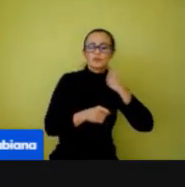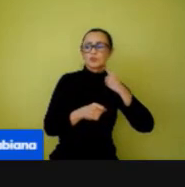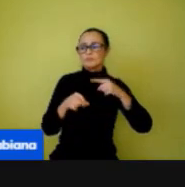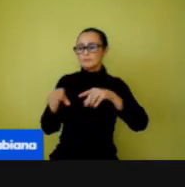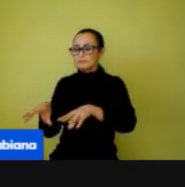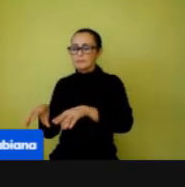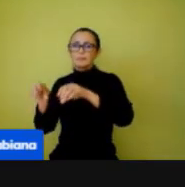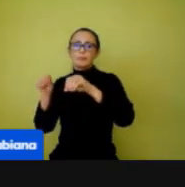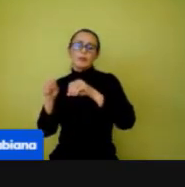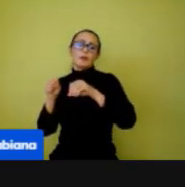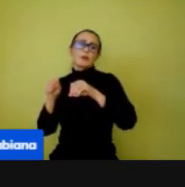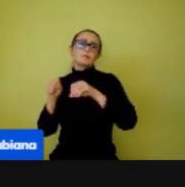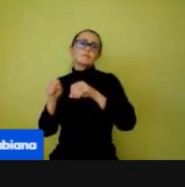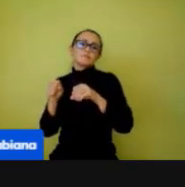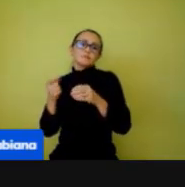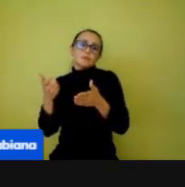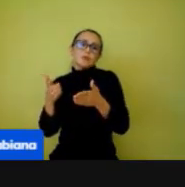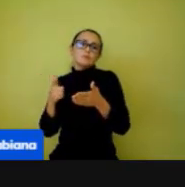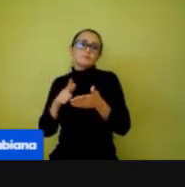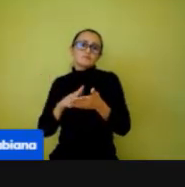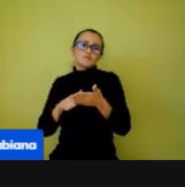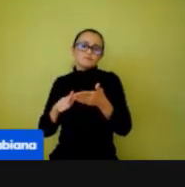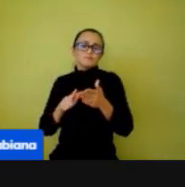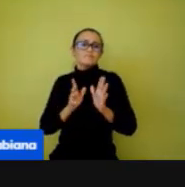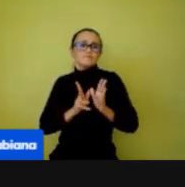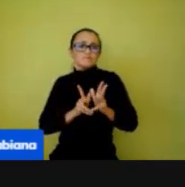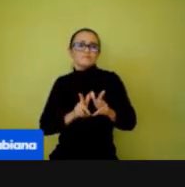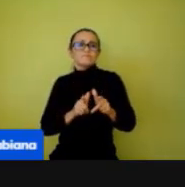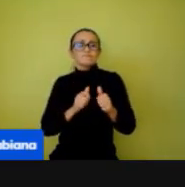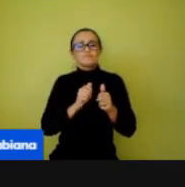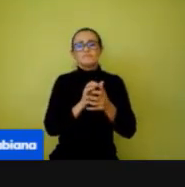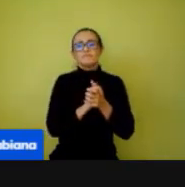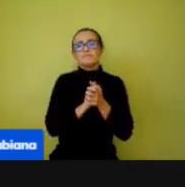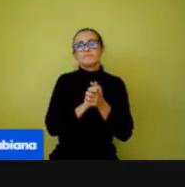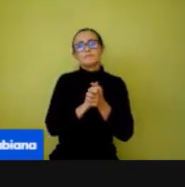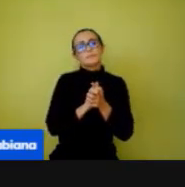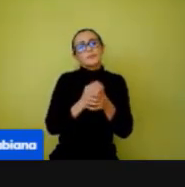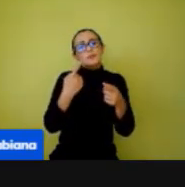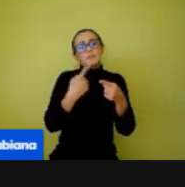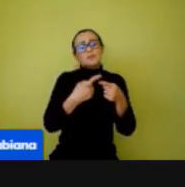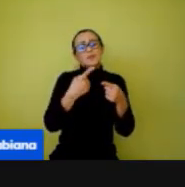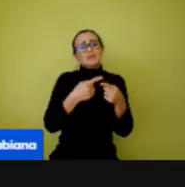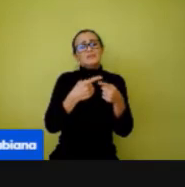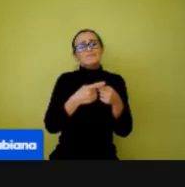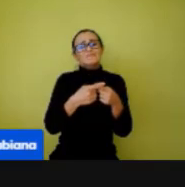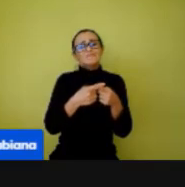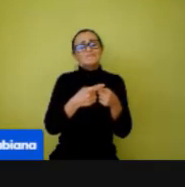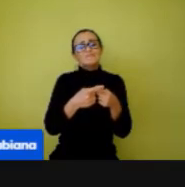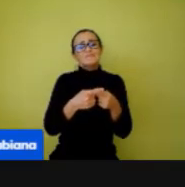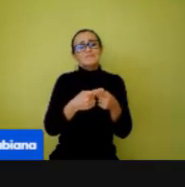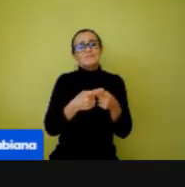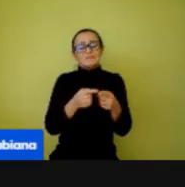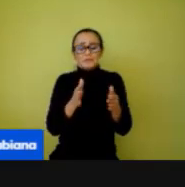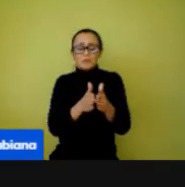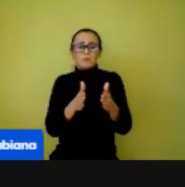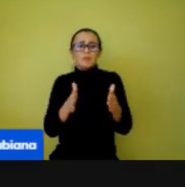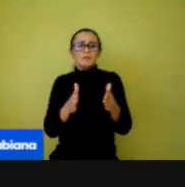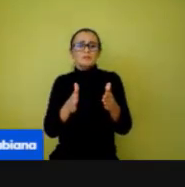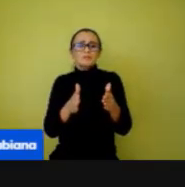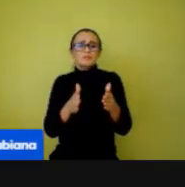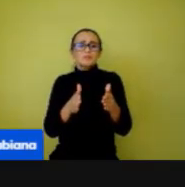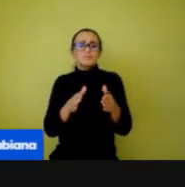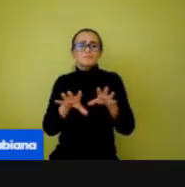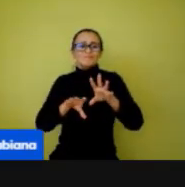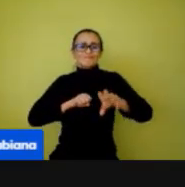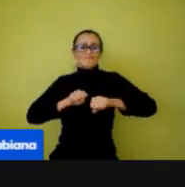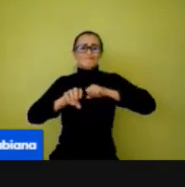Por que? Devido ao próprio tempo mesmo e de contaminação. Uma coisa que nós temos que pensar. A